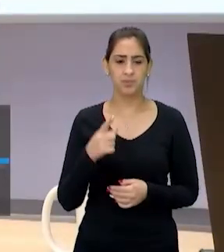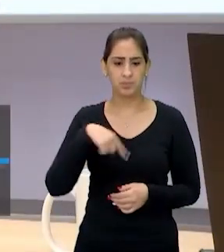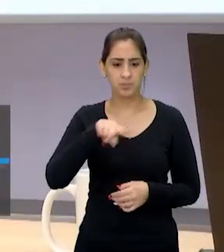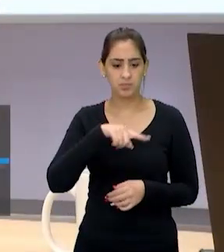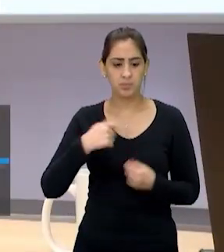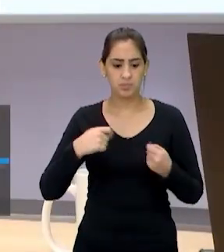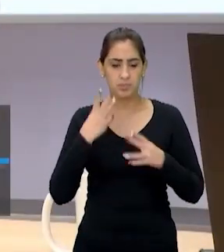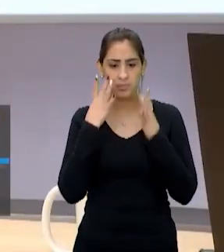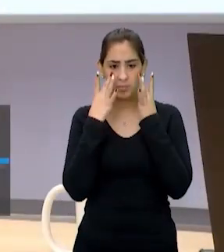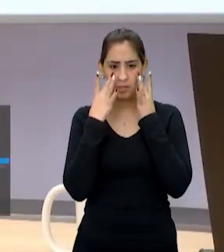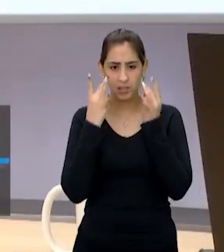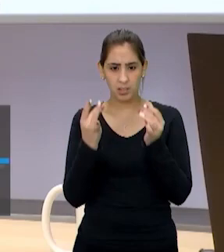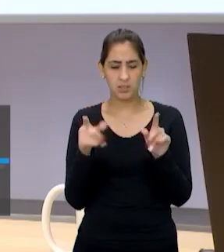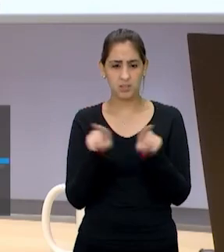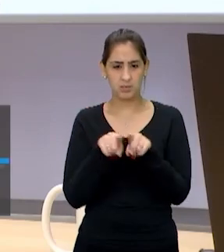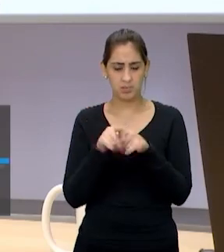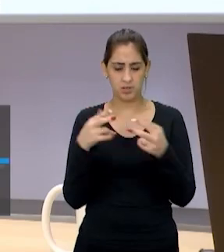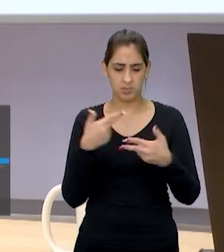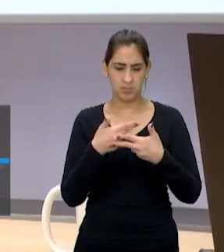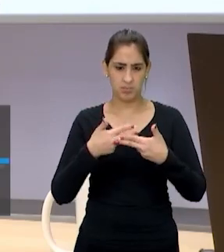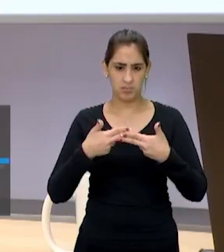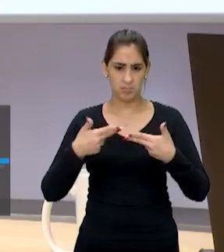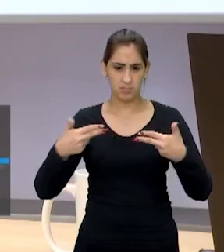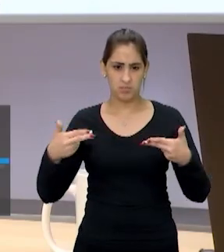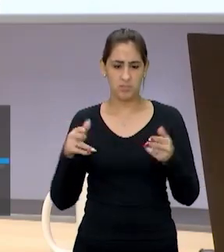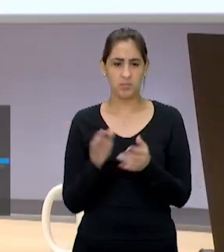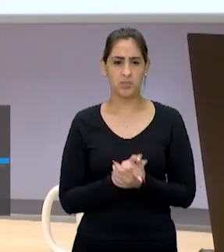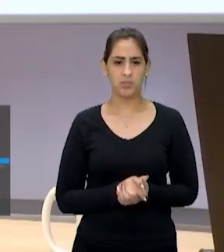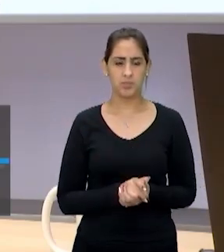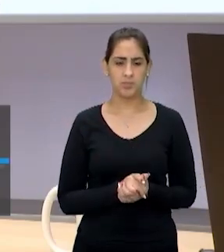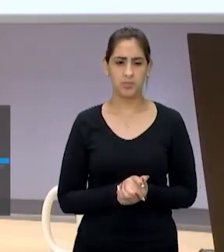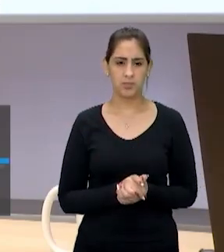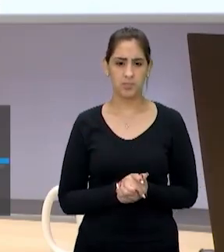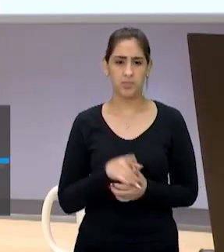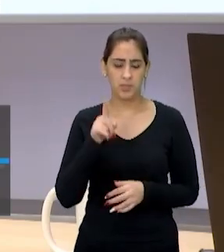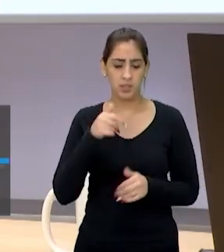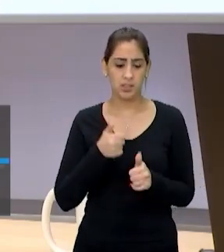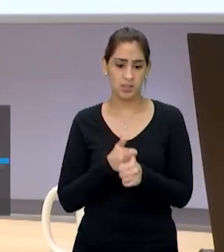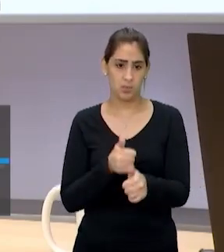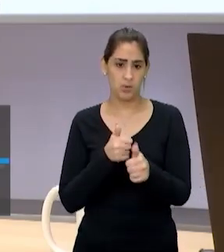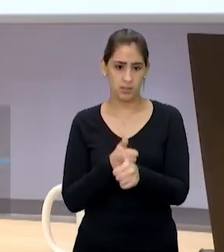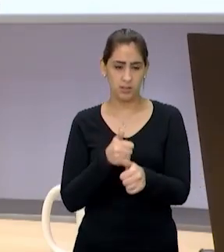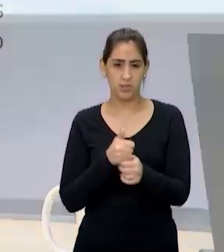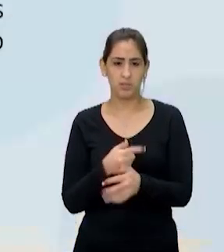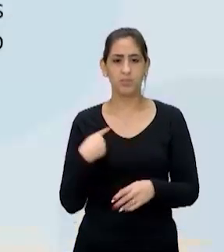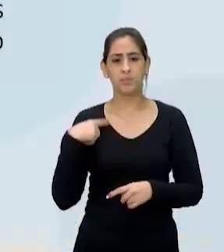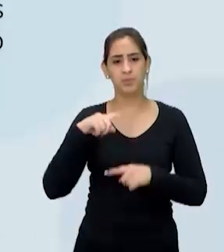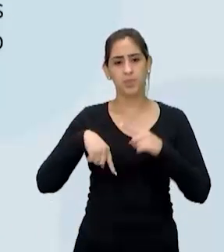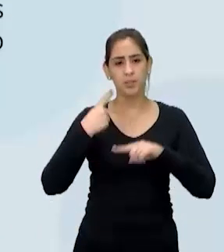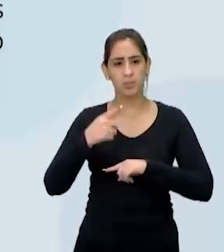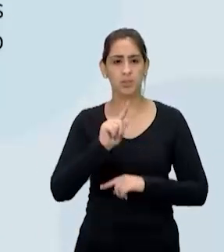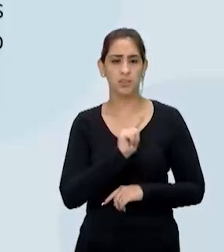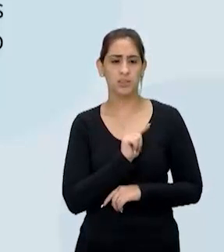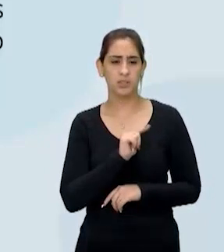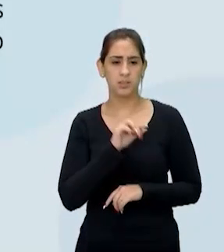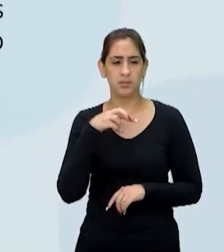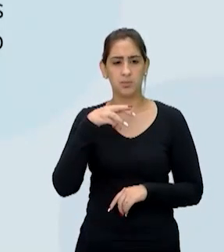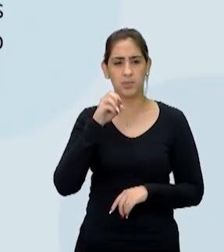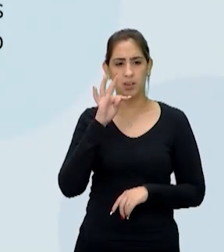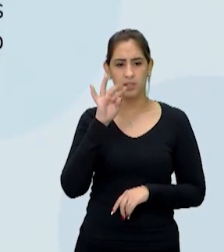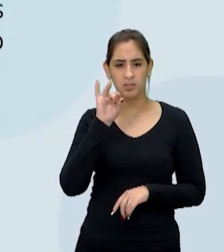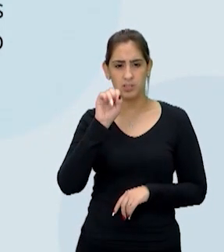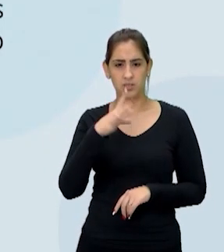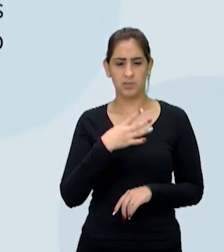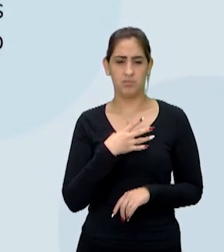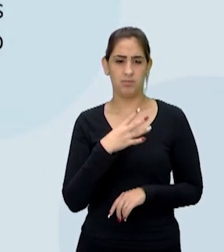vocês prestarem atenção nesses elementos coesivos, esses aí são sequenciais. E depois a gente tem lá, Martins